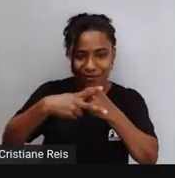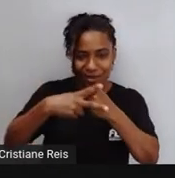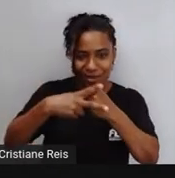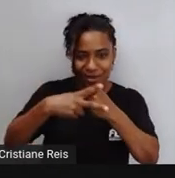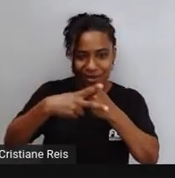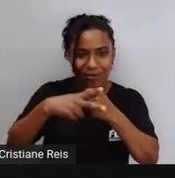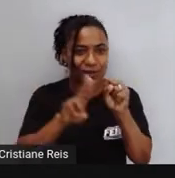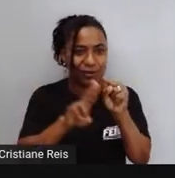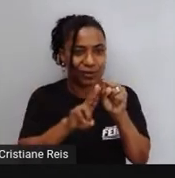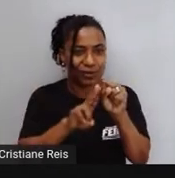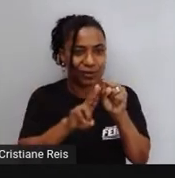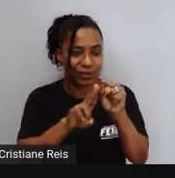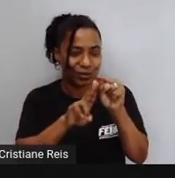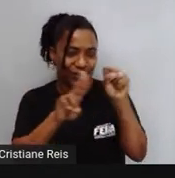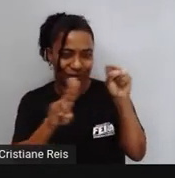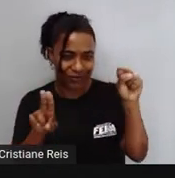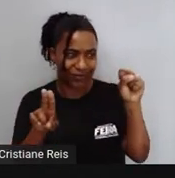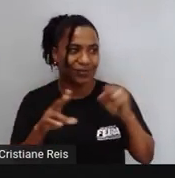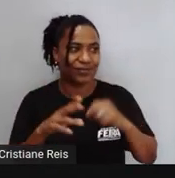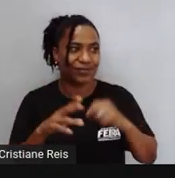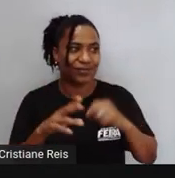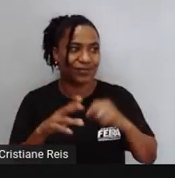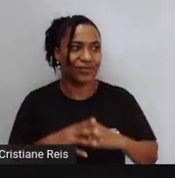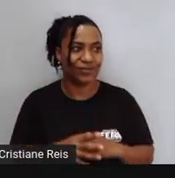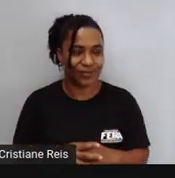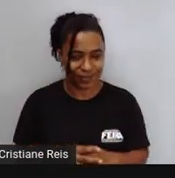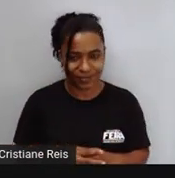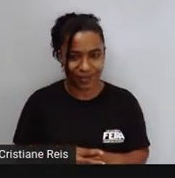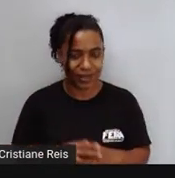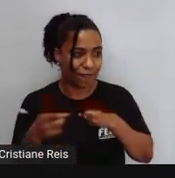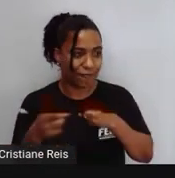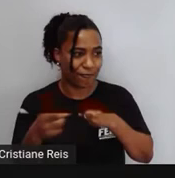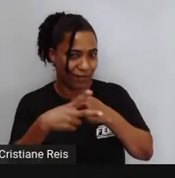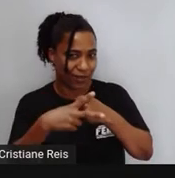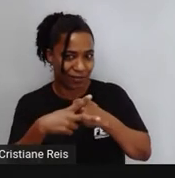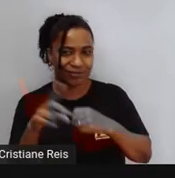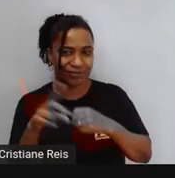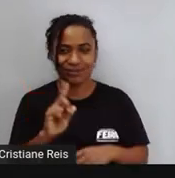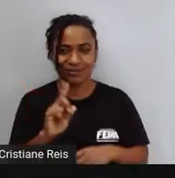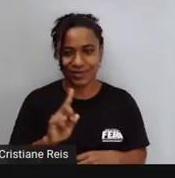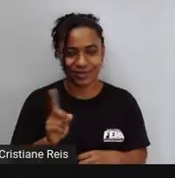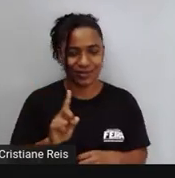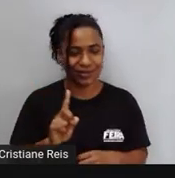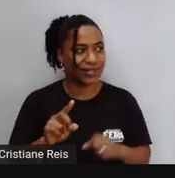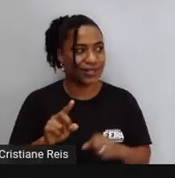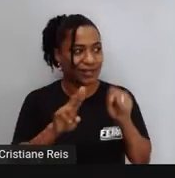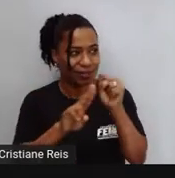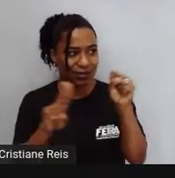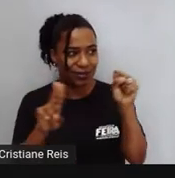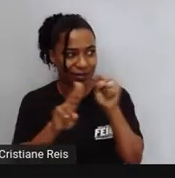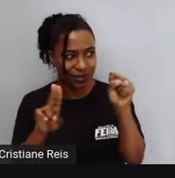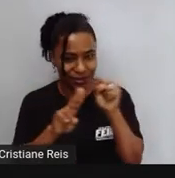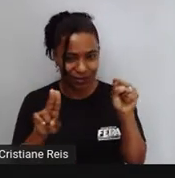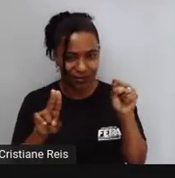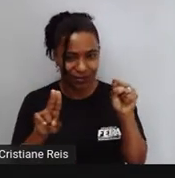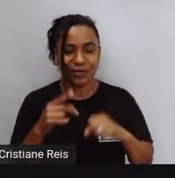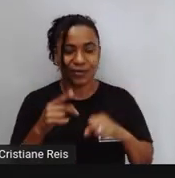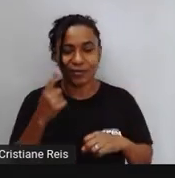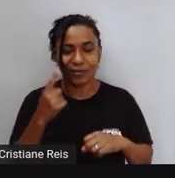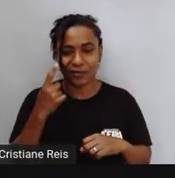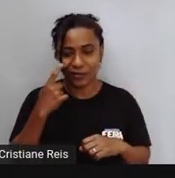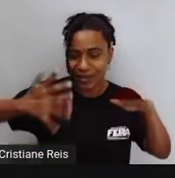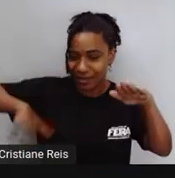condição de substantivo E não de verbo Porque aqui Nós não utilizamos o verbo nadar